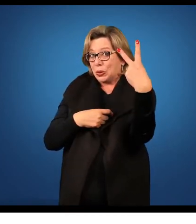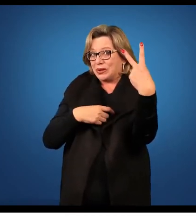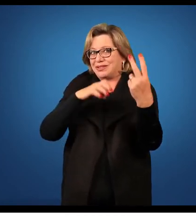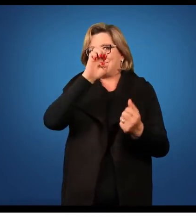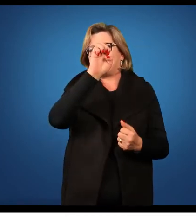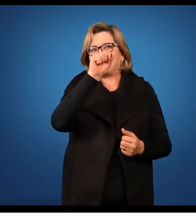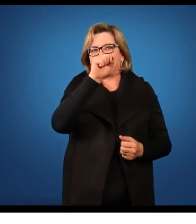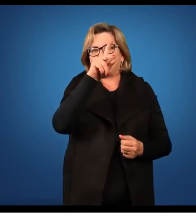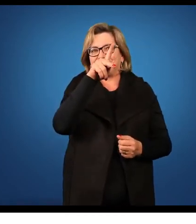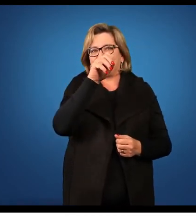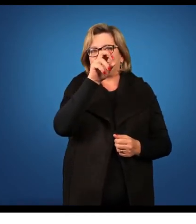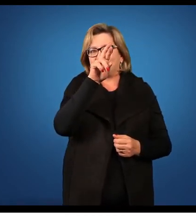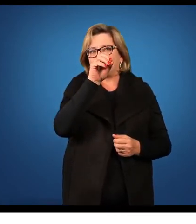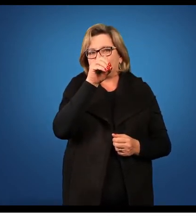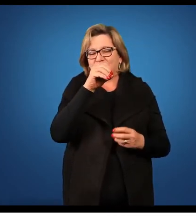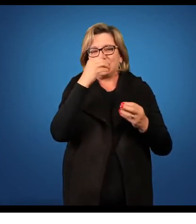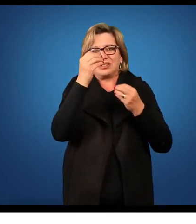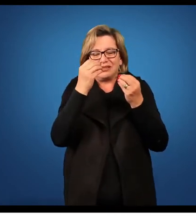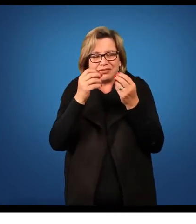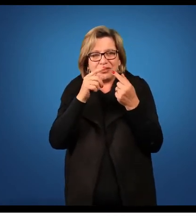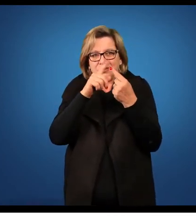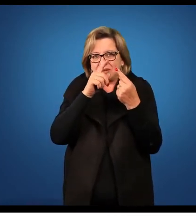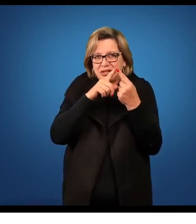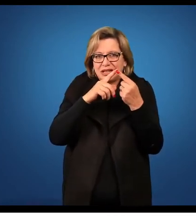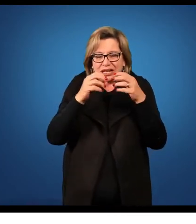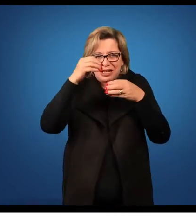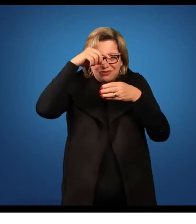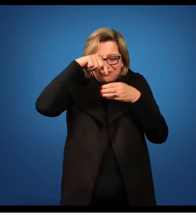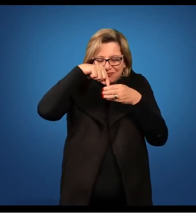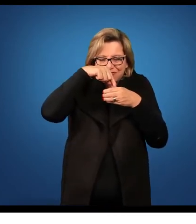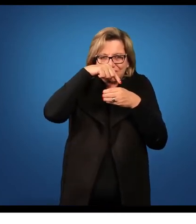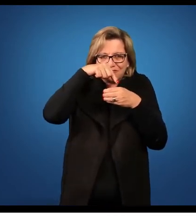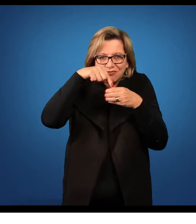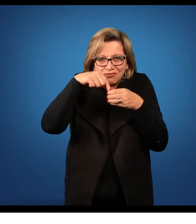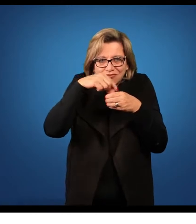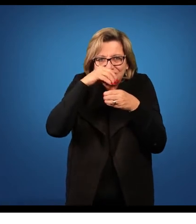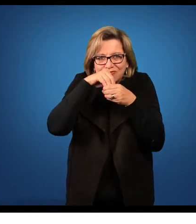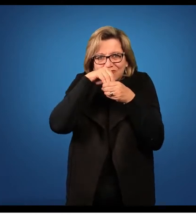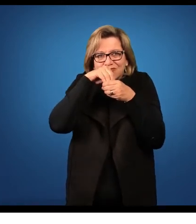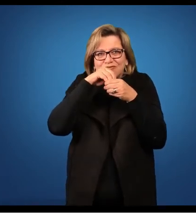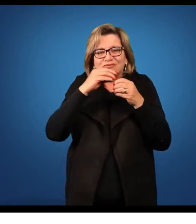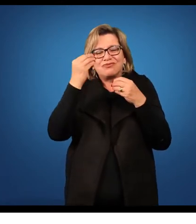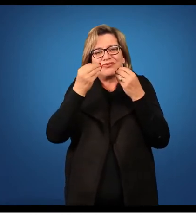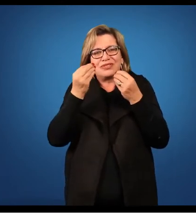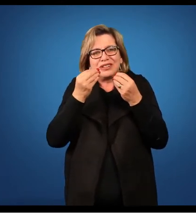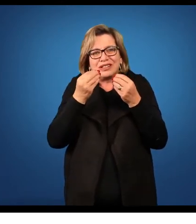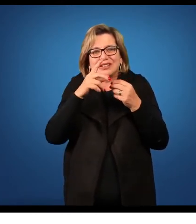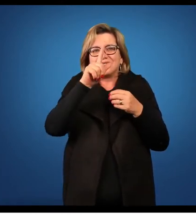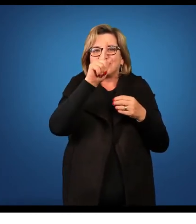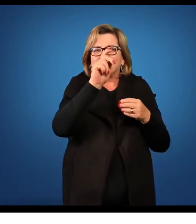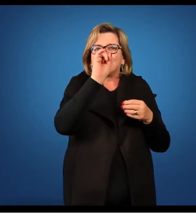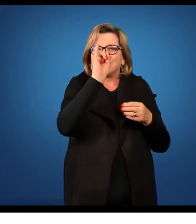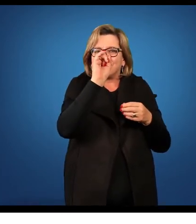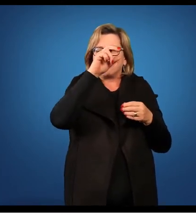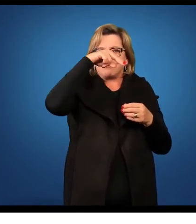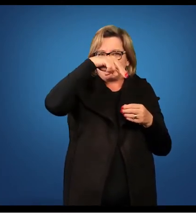ele é formado, produzido dentro do gineceu